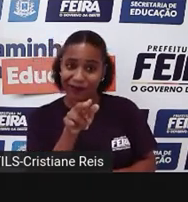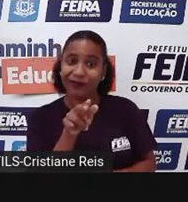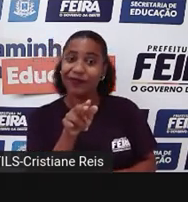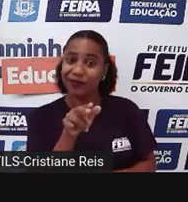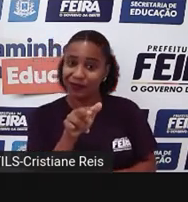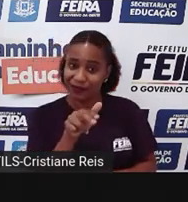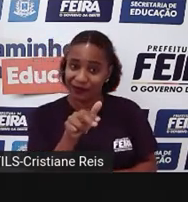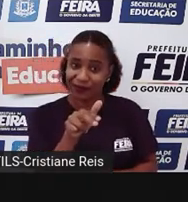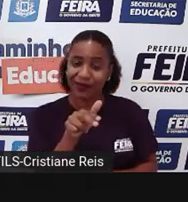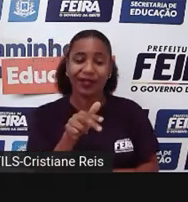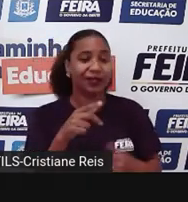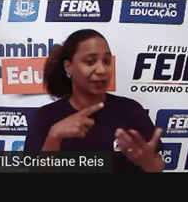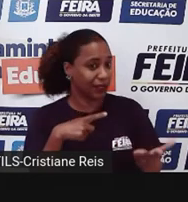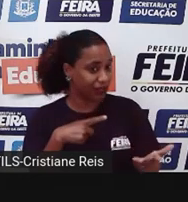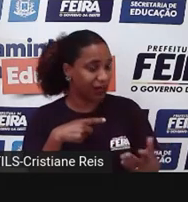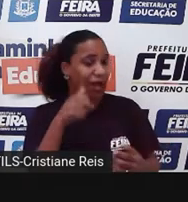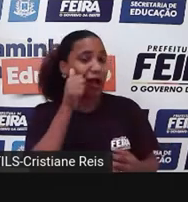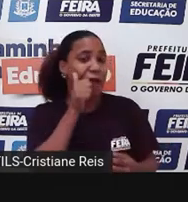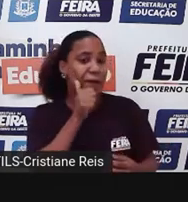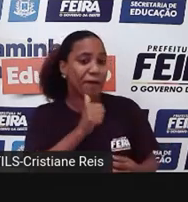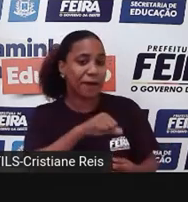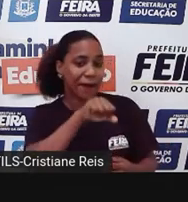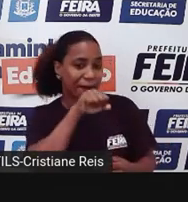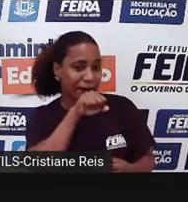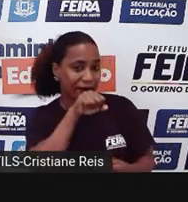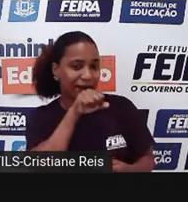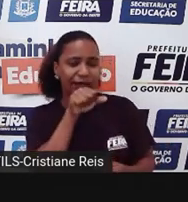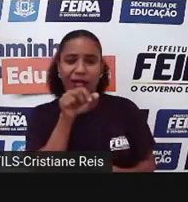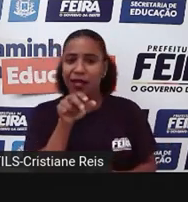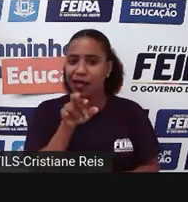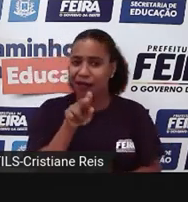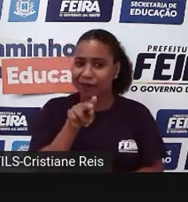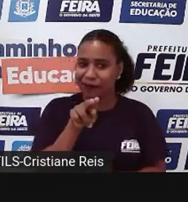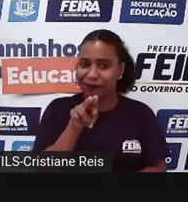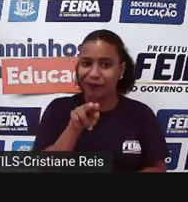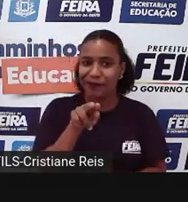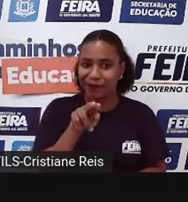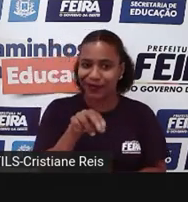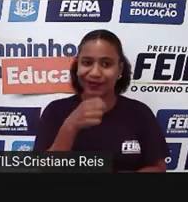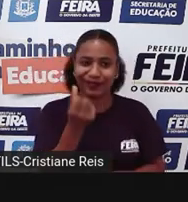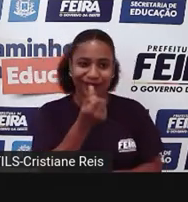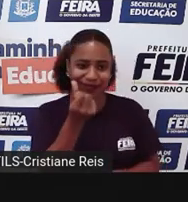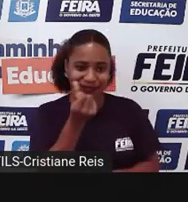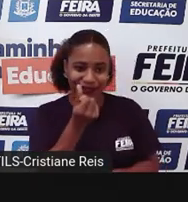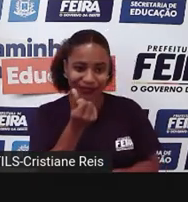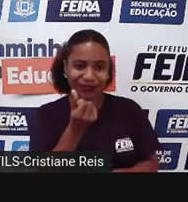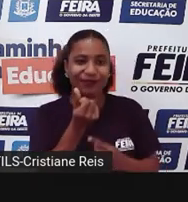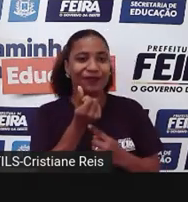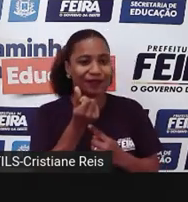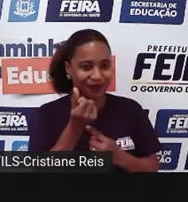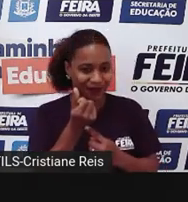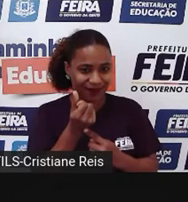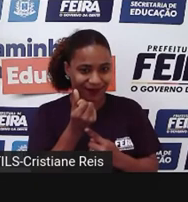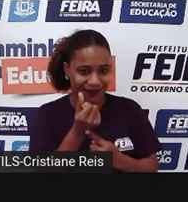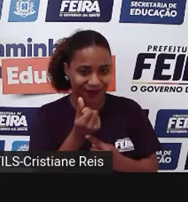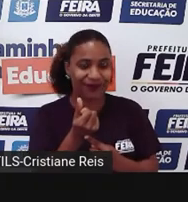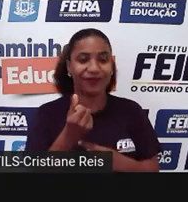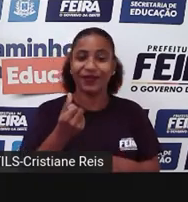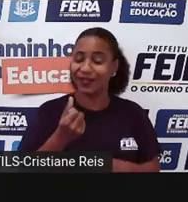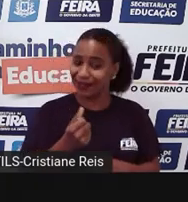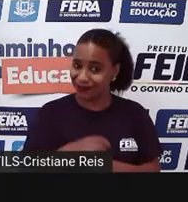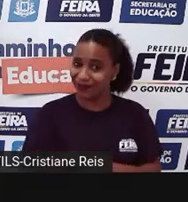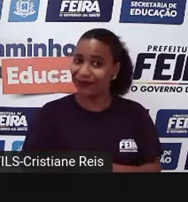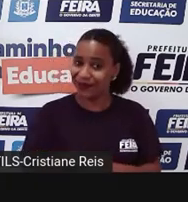auspicioso, né, nascerem assim, é sempre a sexta mulher que tem a sexta, a sexta filha